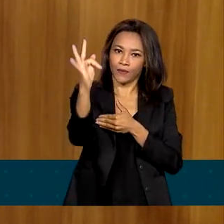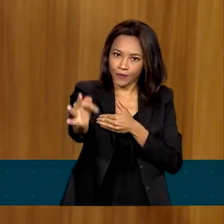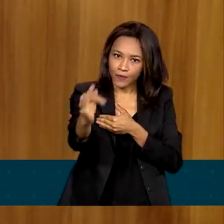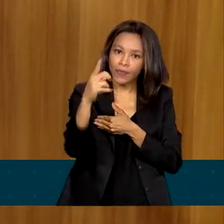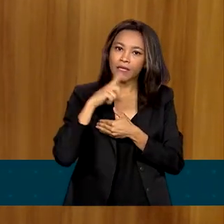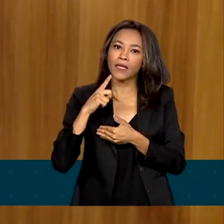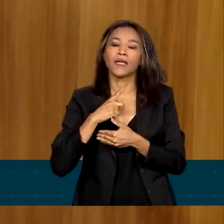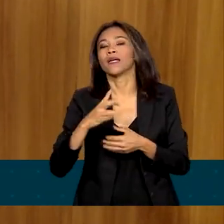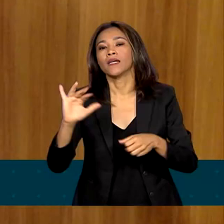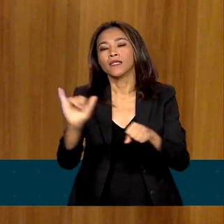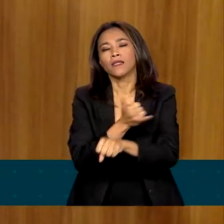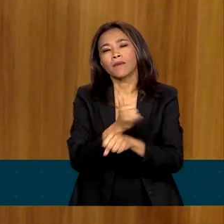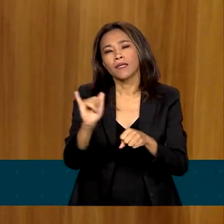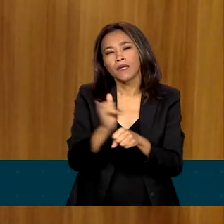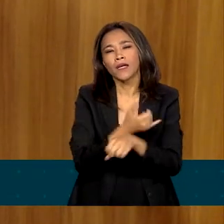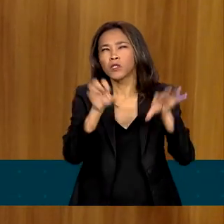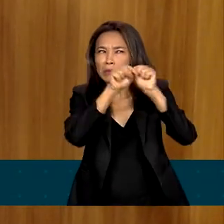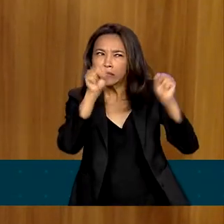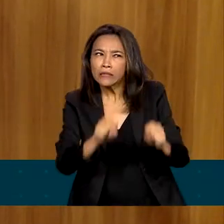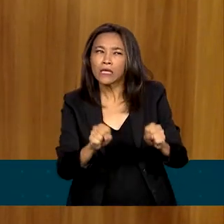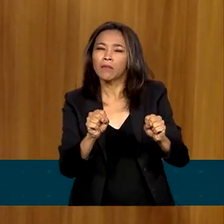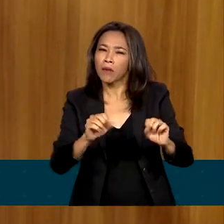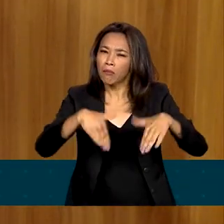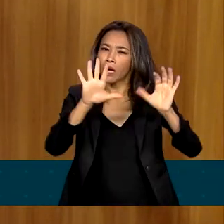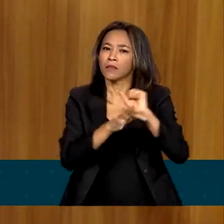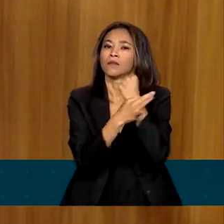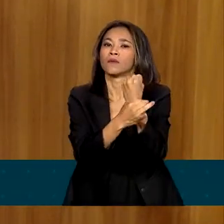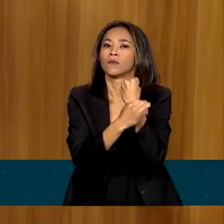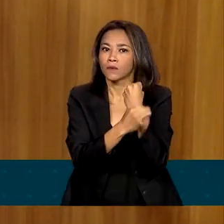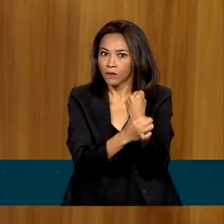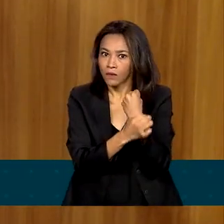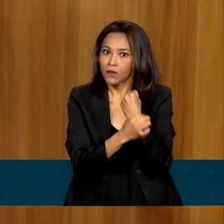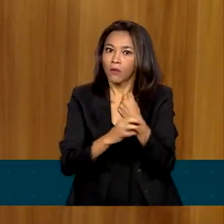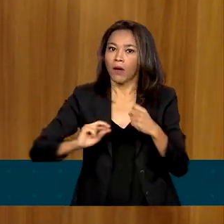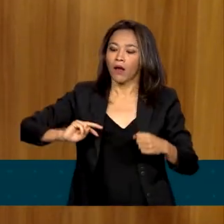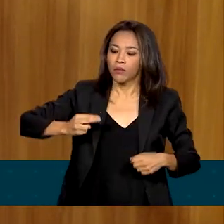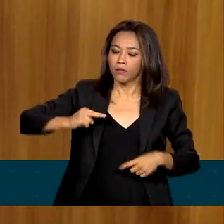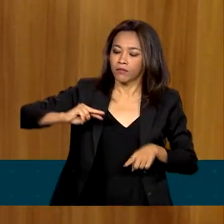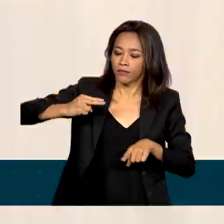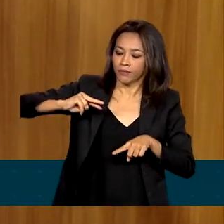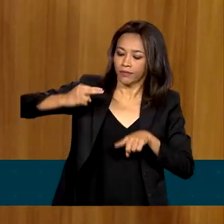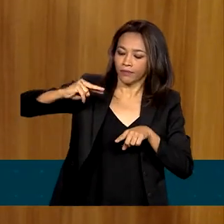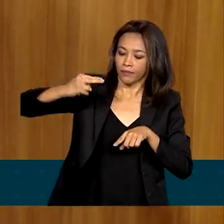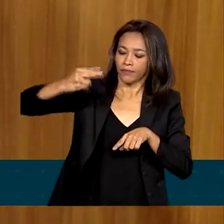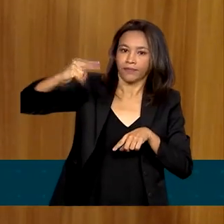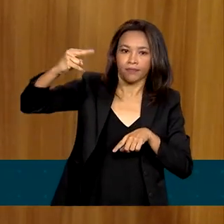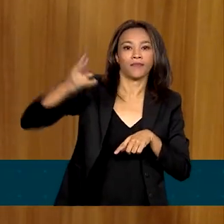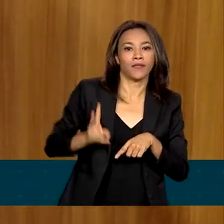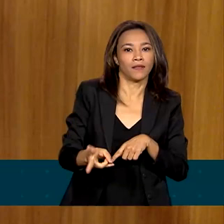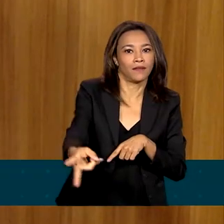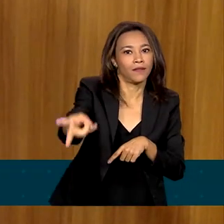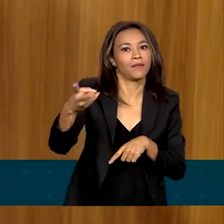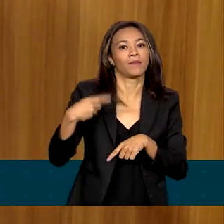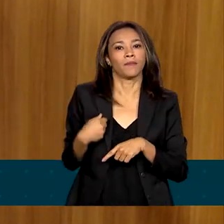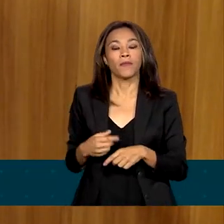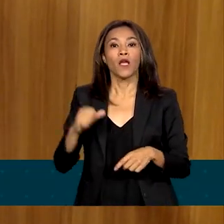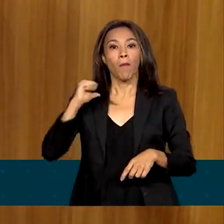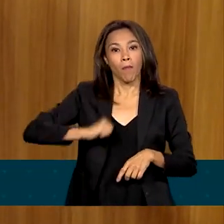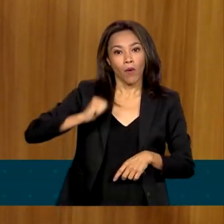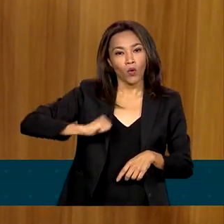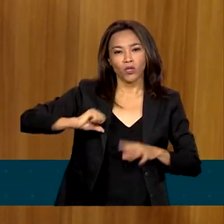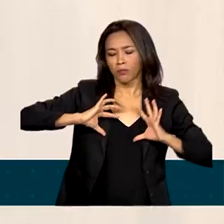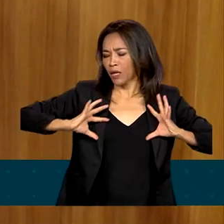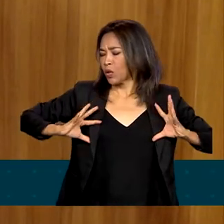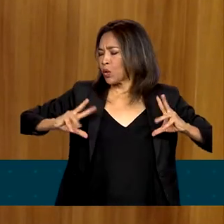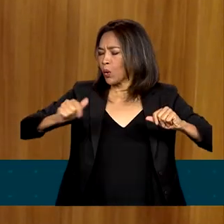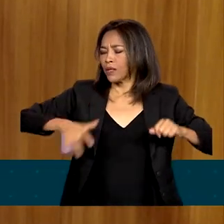um mecanismo mais estável, mais confiável de promover esse reajuste de forma mais frequente. Nós estamos ampliando bolsas para todas as áreas